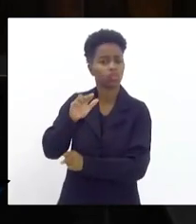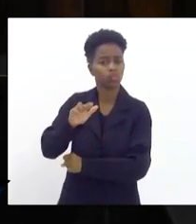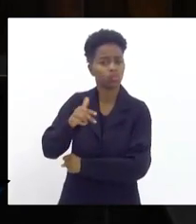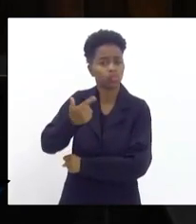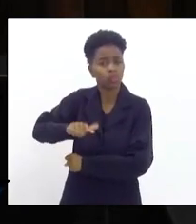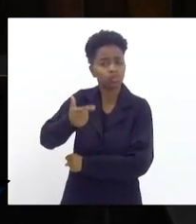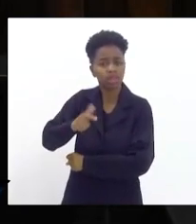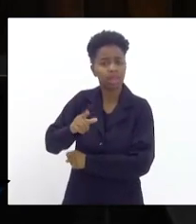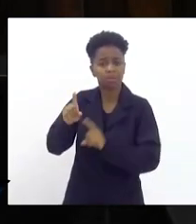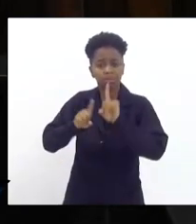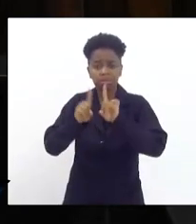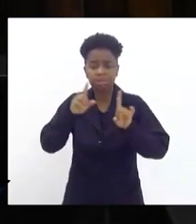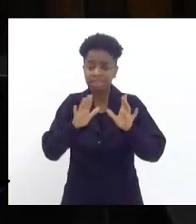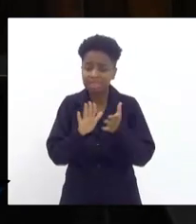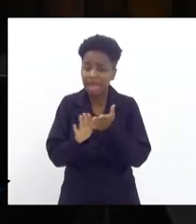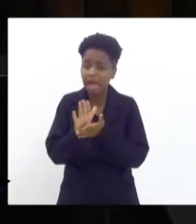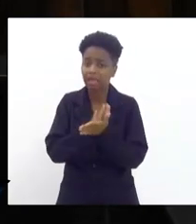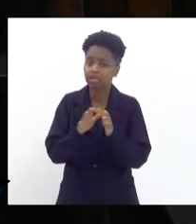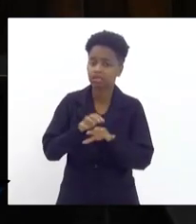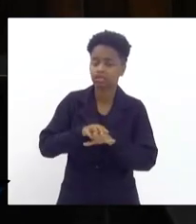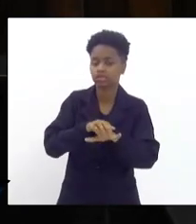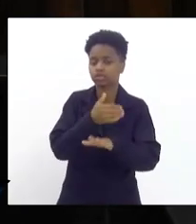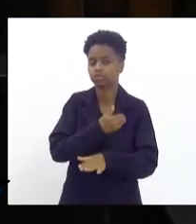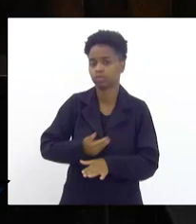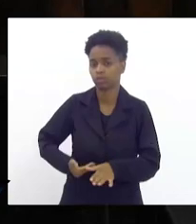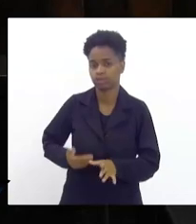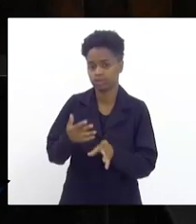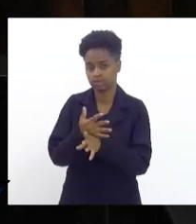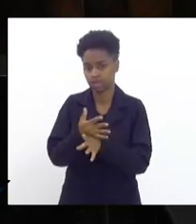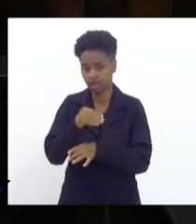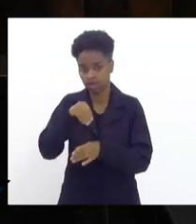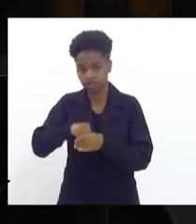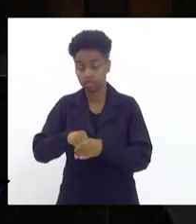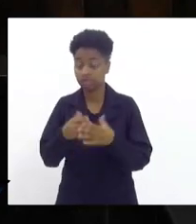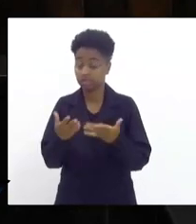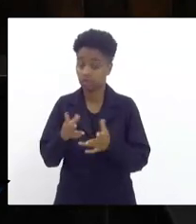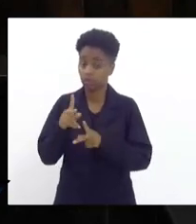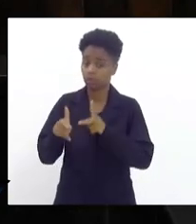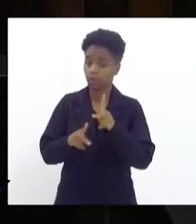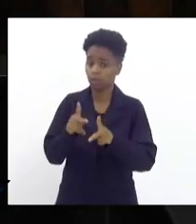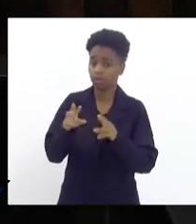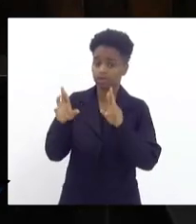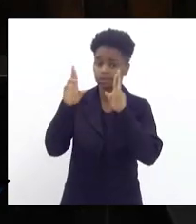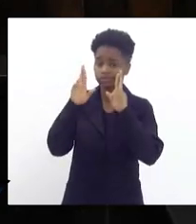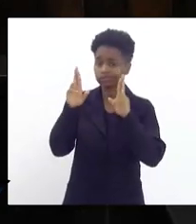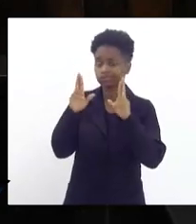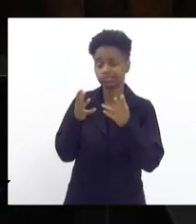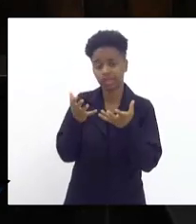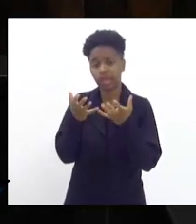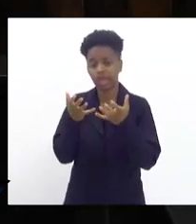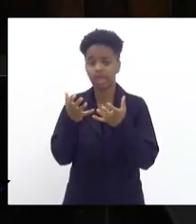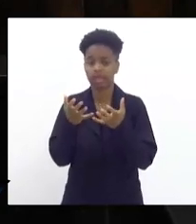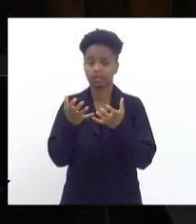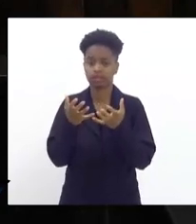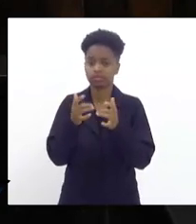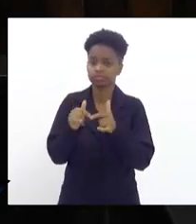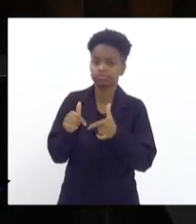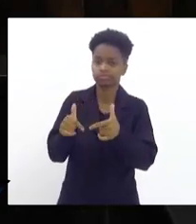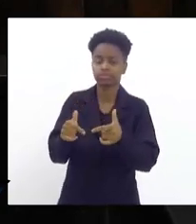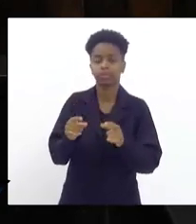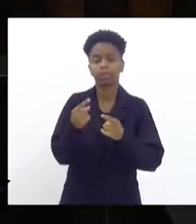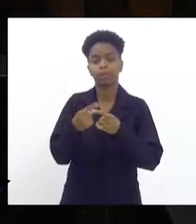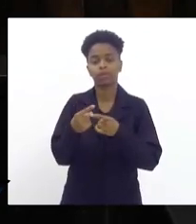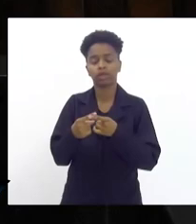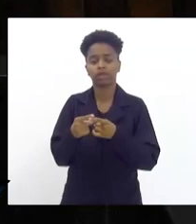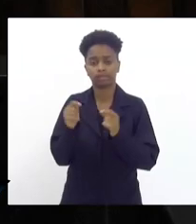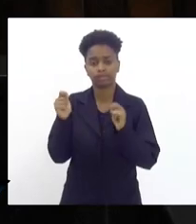licitação do transporte público na cidade de Volta Redonda e a população espera por essa expectativa para que o transporte